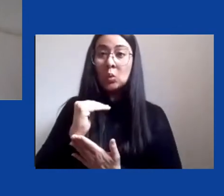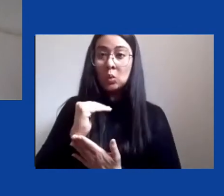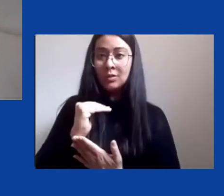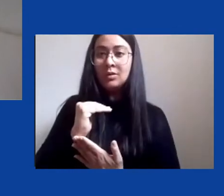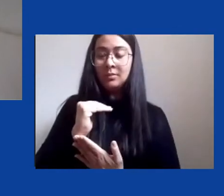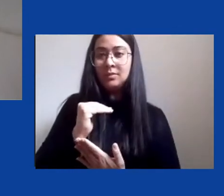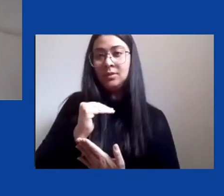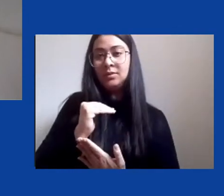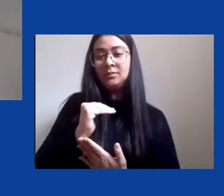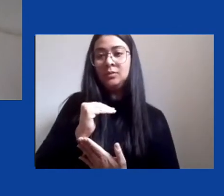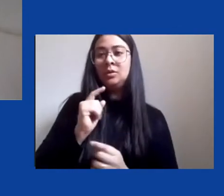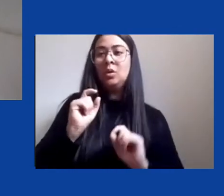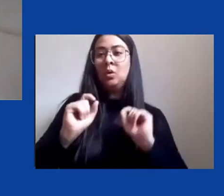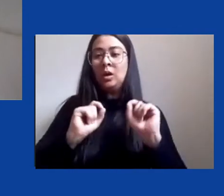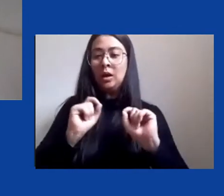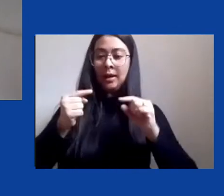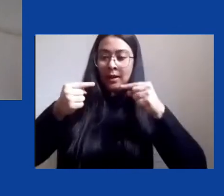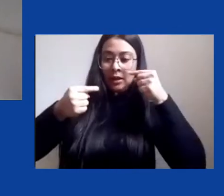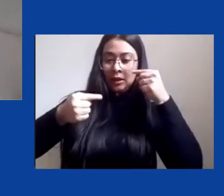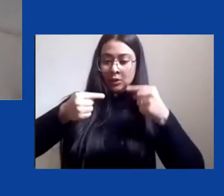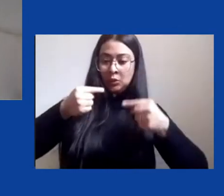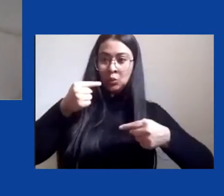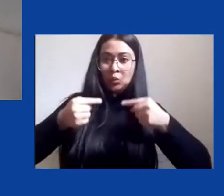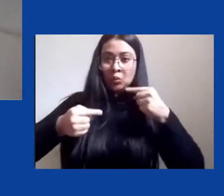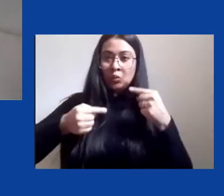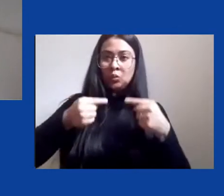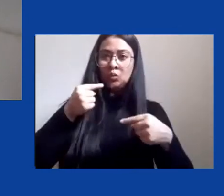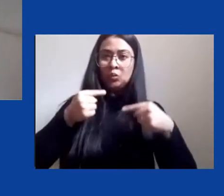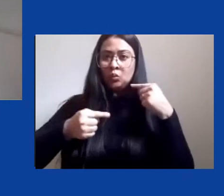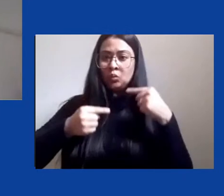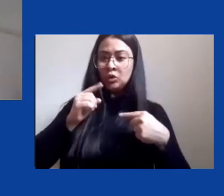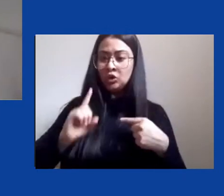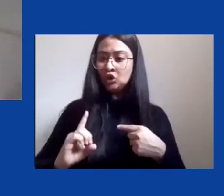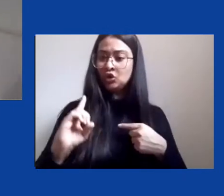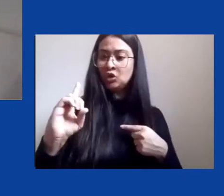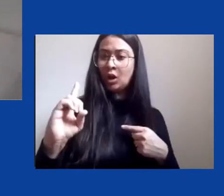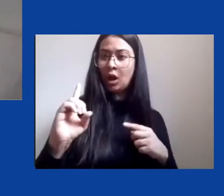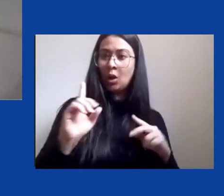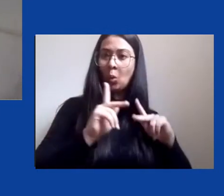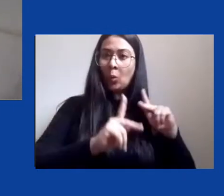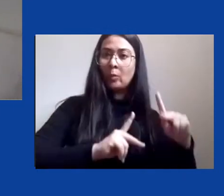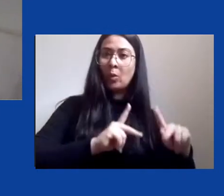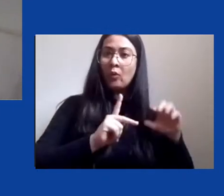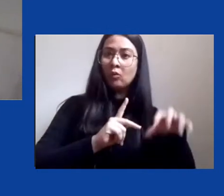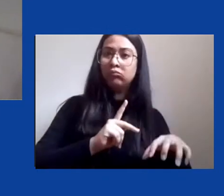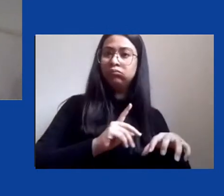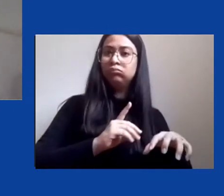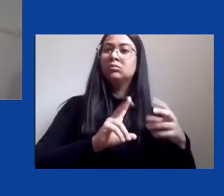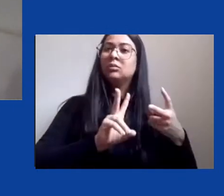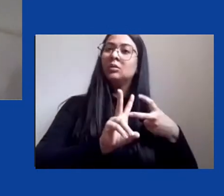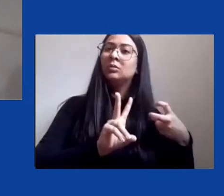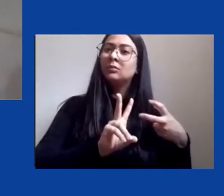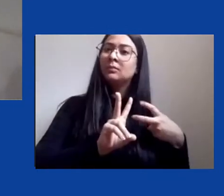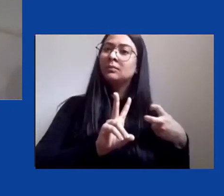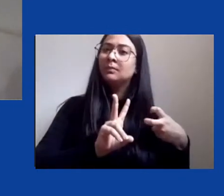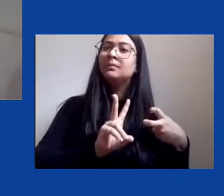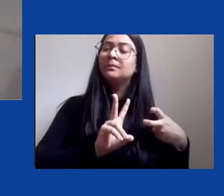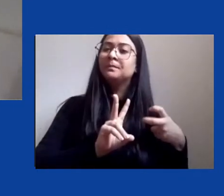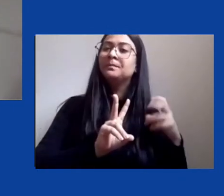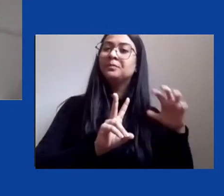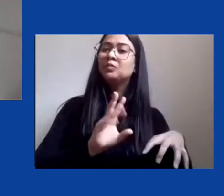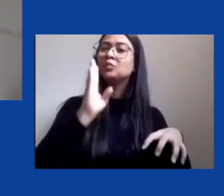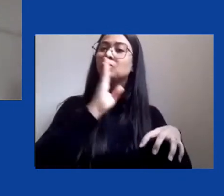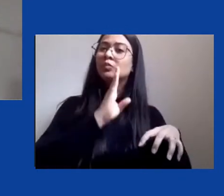discutir o direito dos povos indígenas no Brasil. E aí em